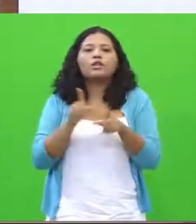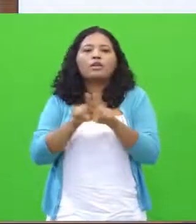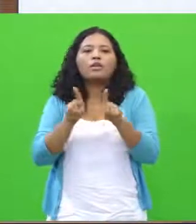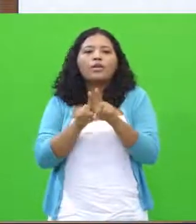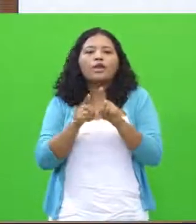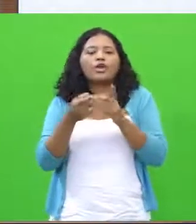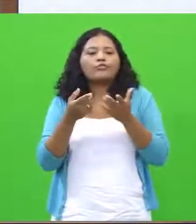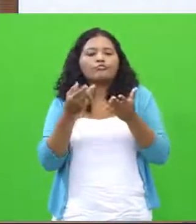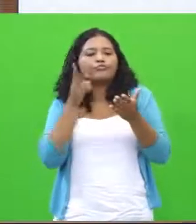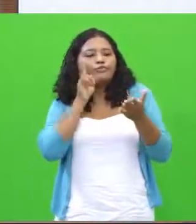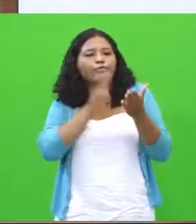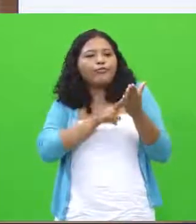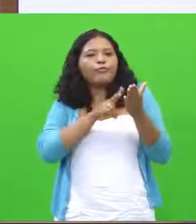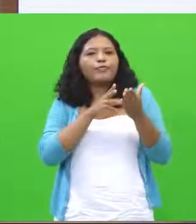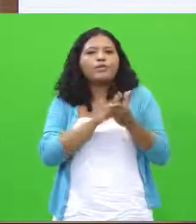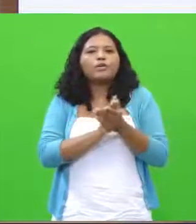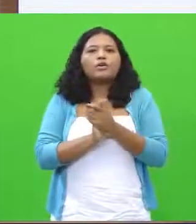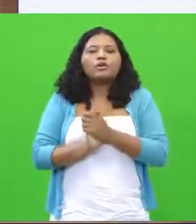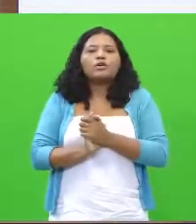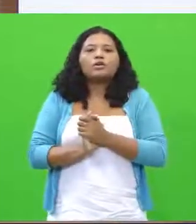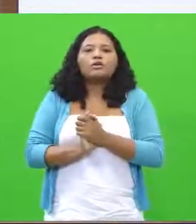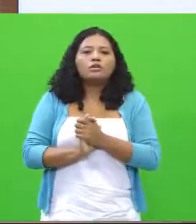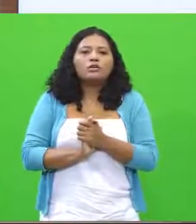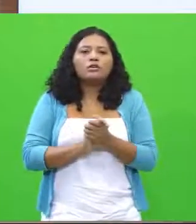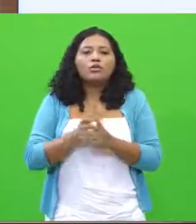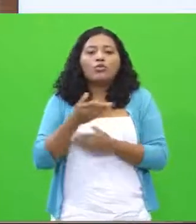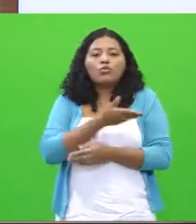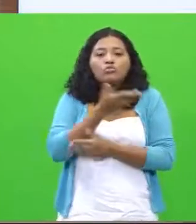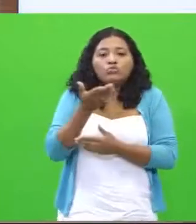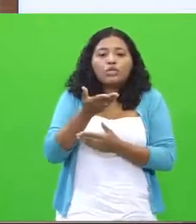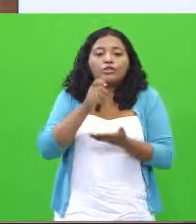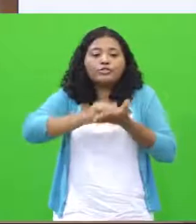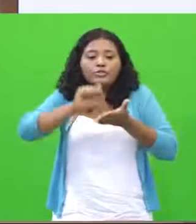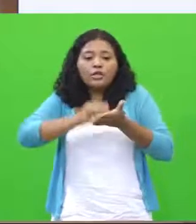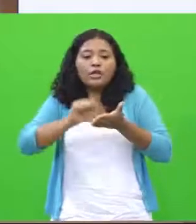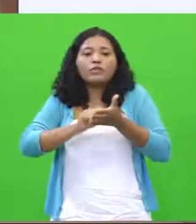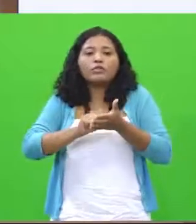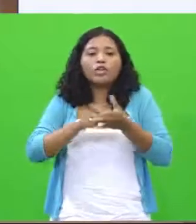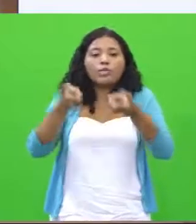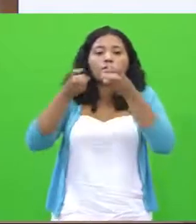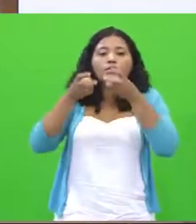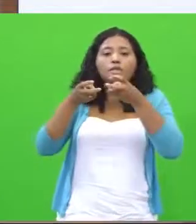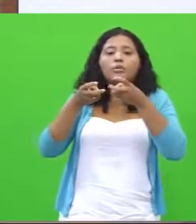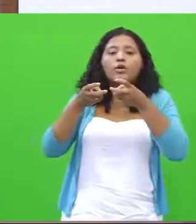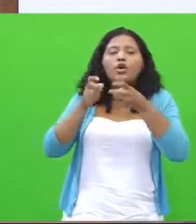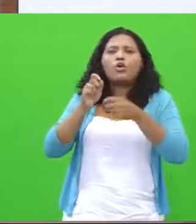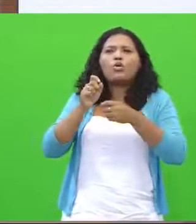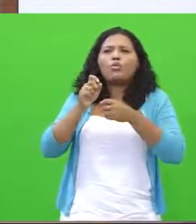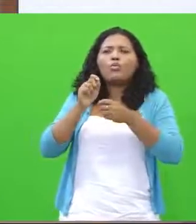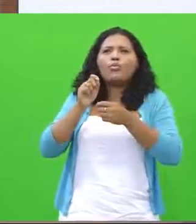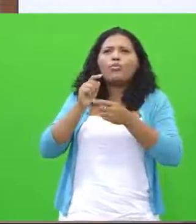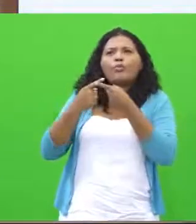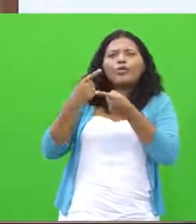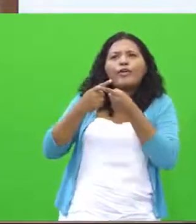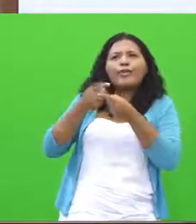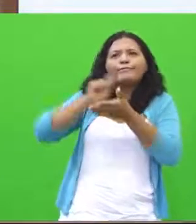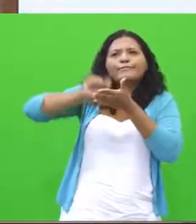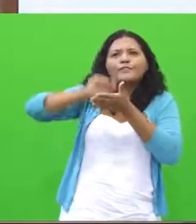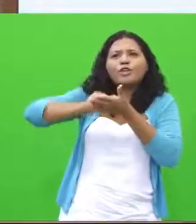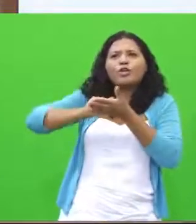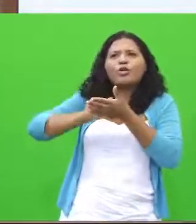que é interessante é a questão quando ele coloca quando você está escrevendo você tem que perceber para quem você está escrevendo.